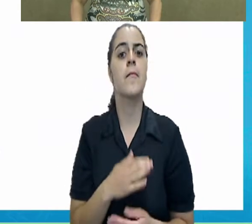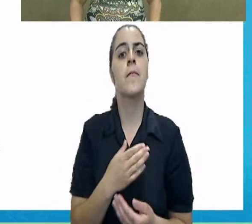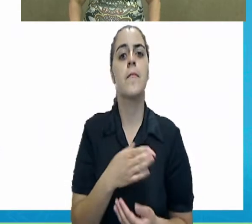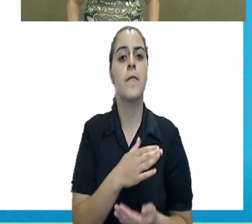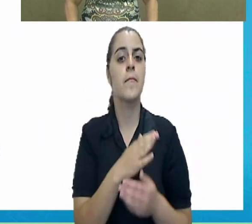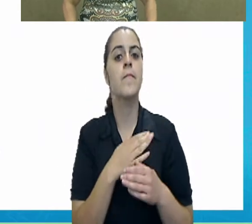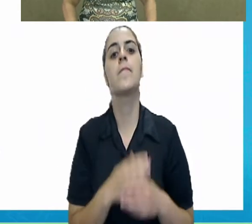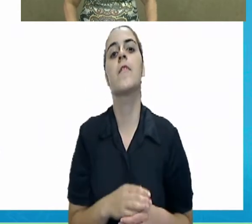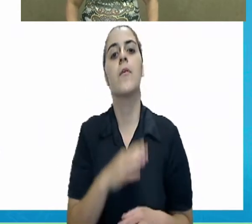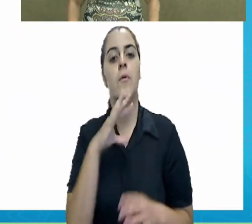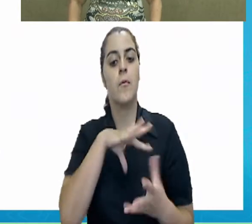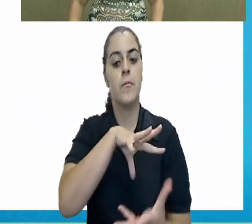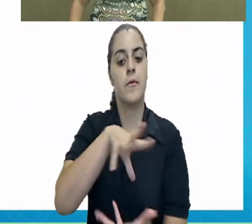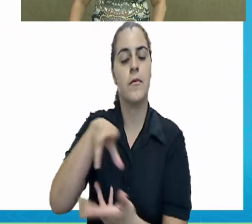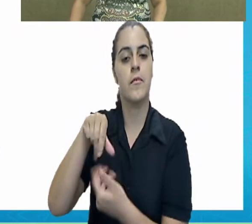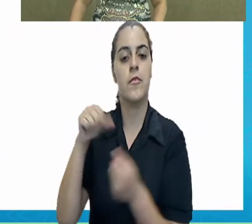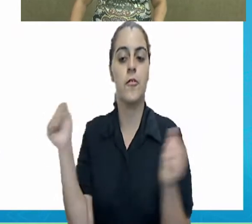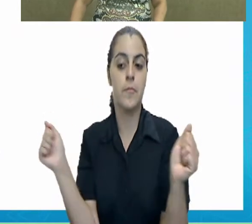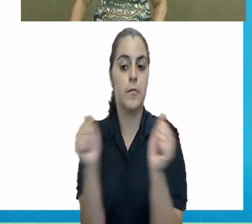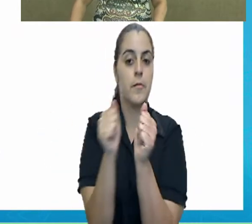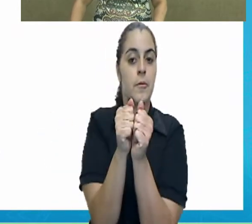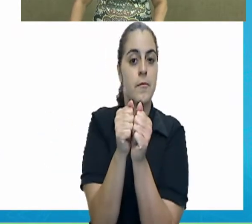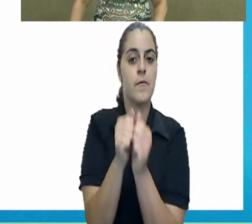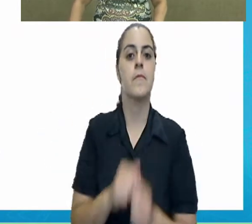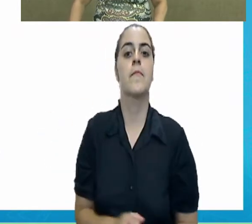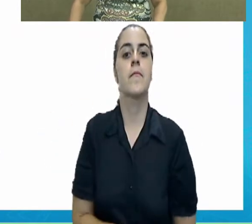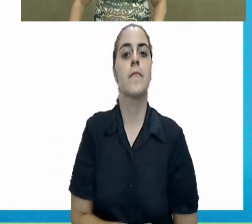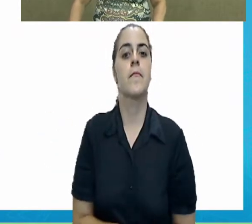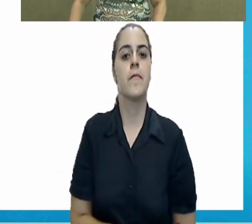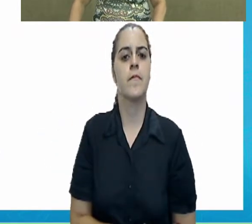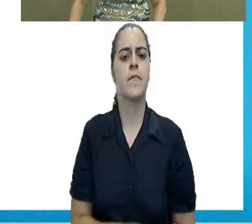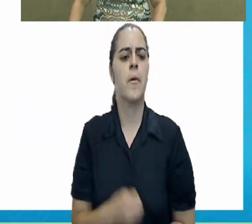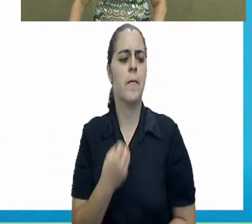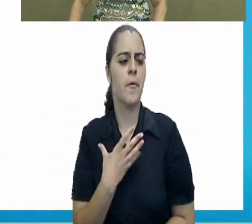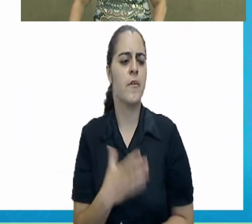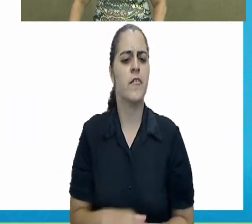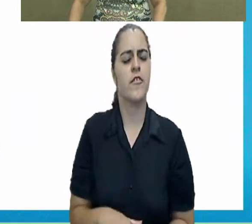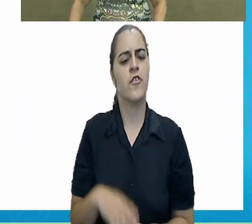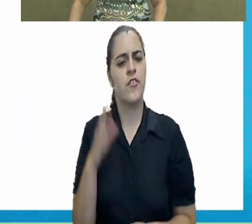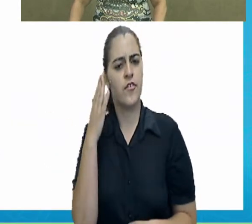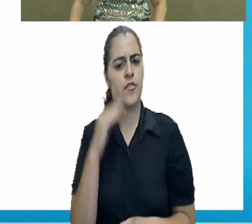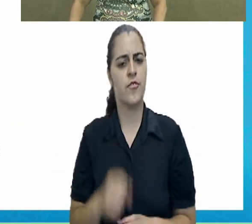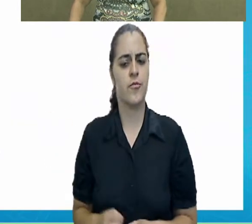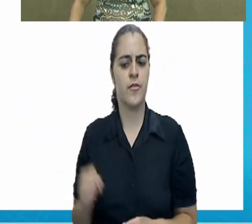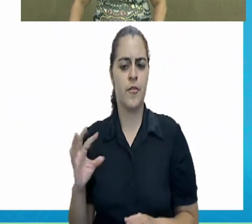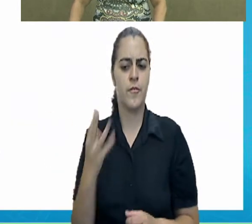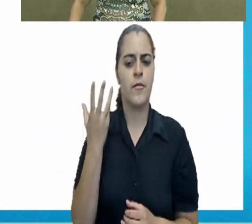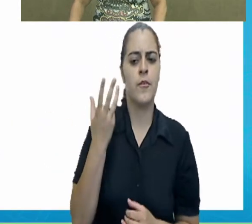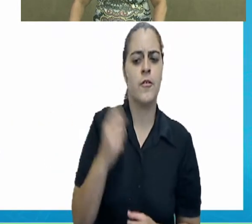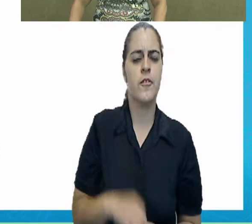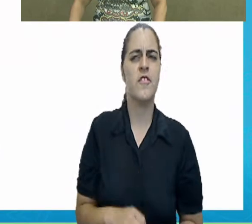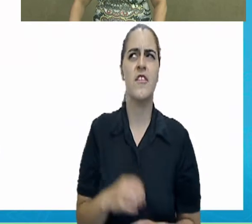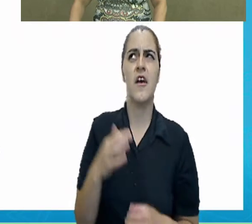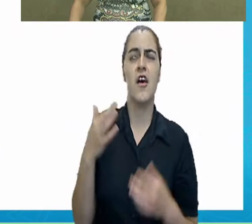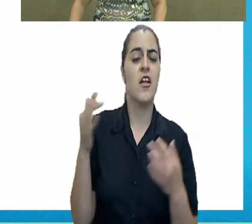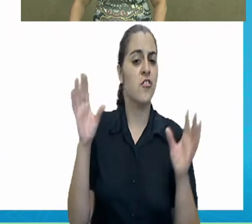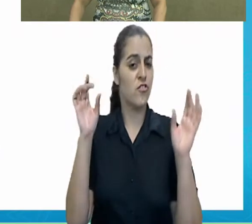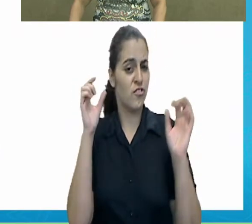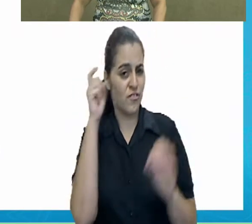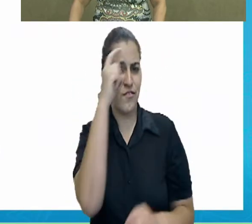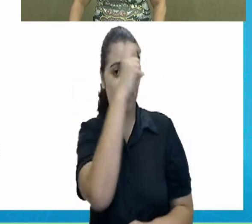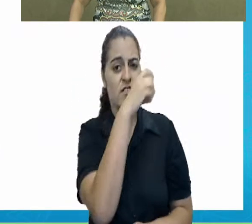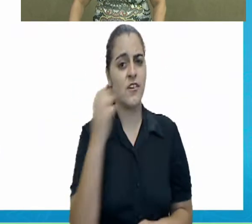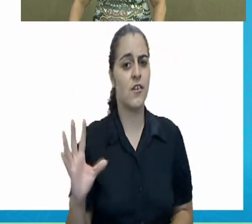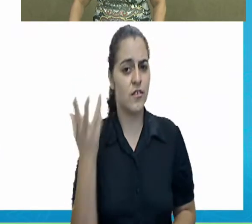planetas que estiverem por perto. Embora sejam eventos raros, muitas